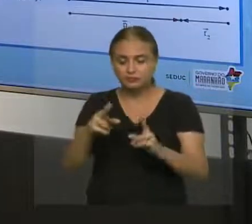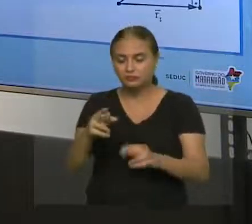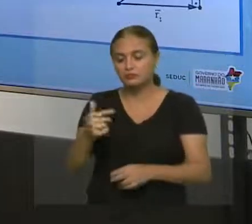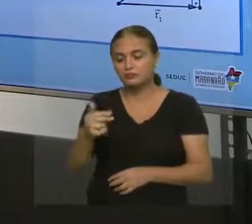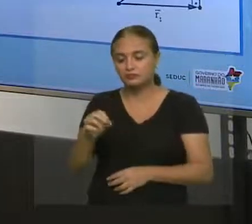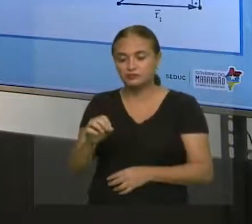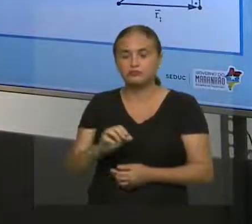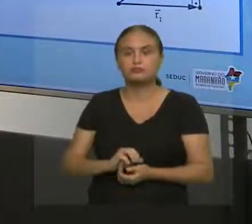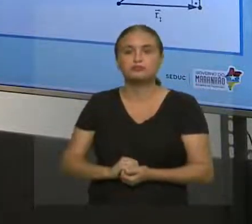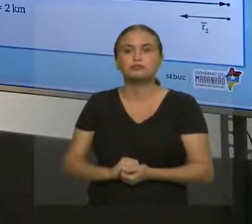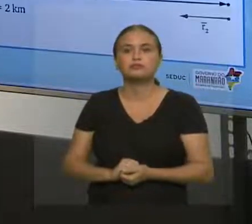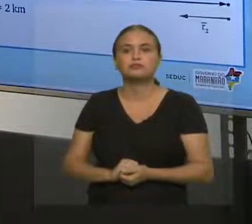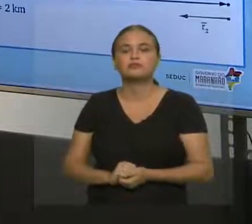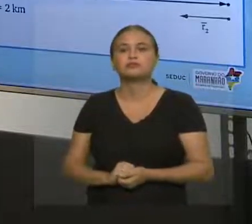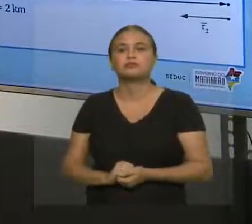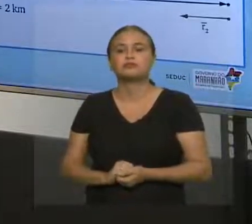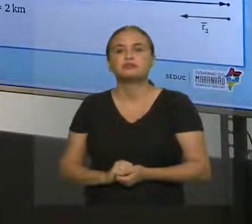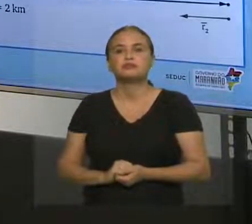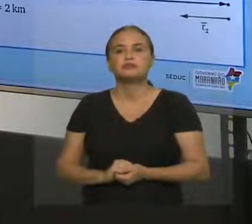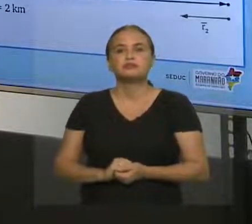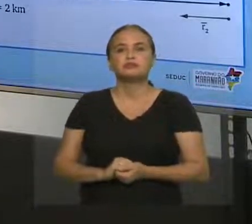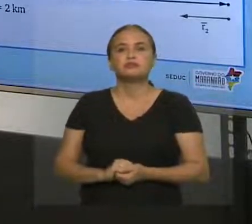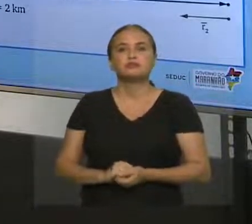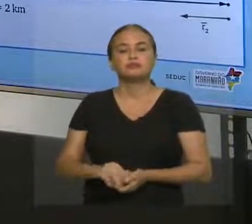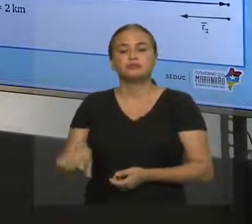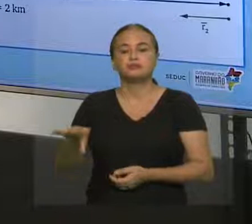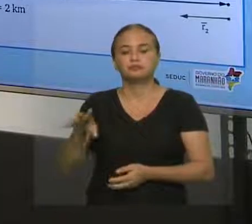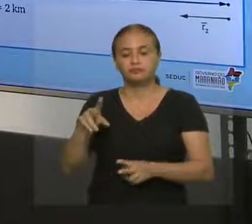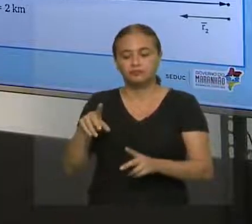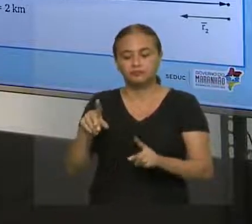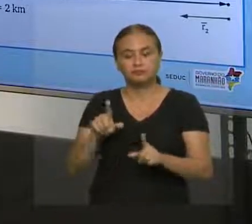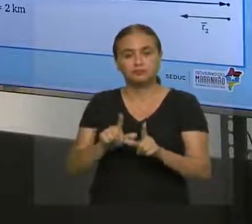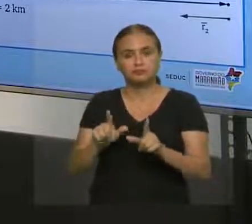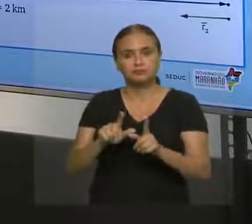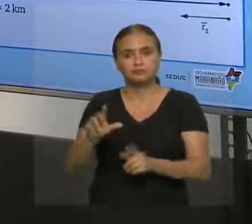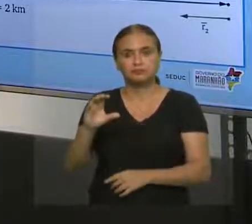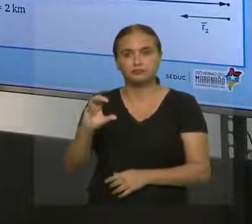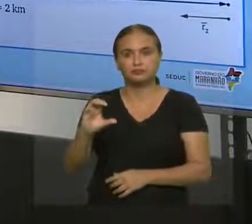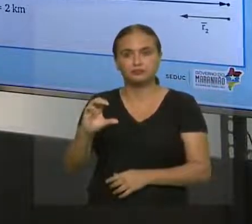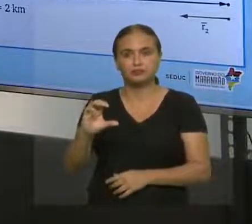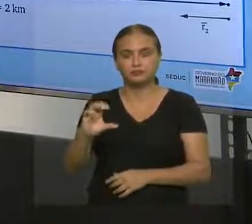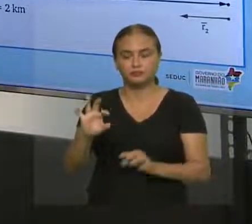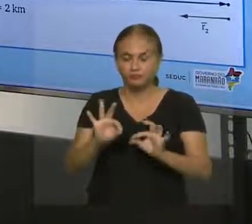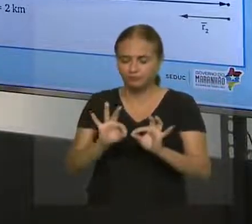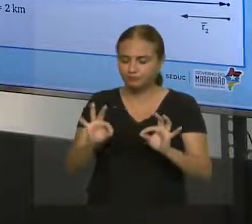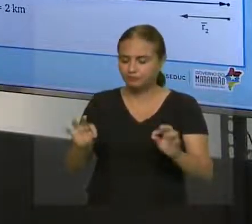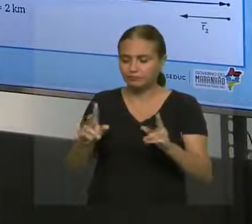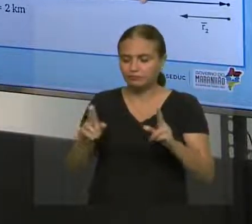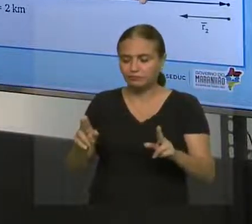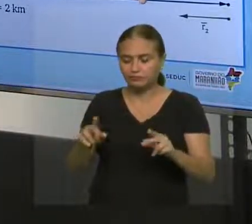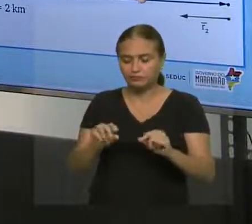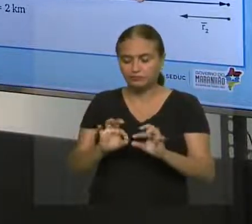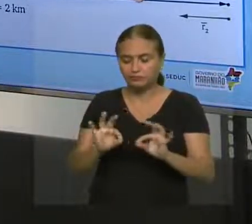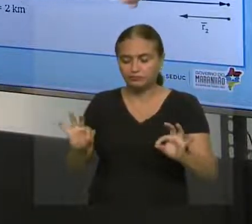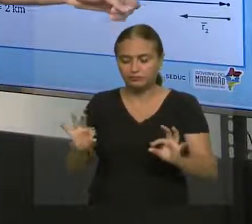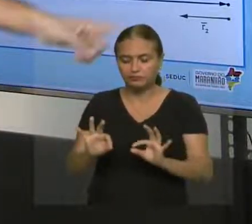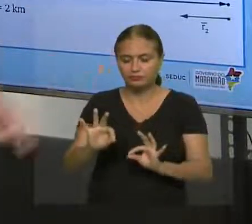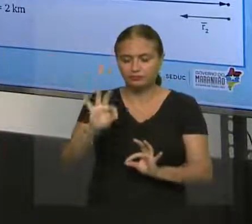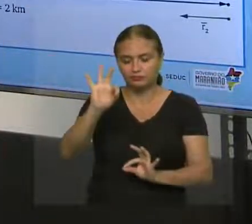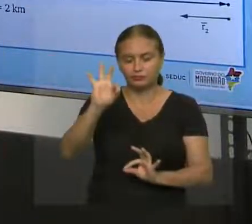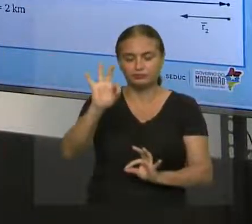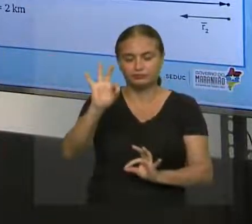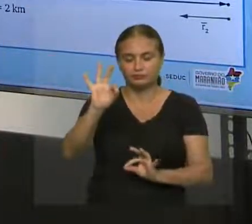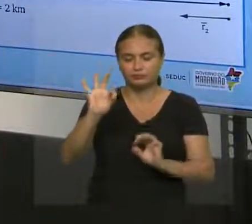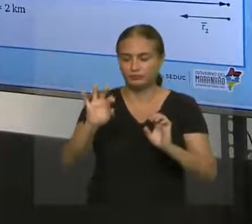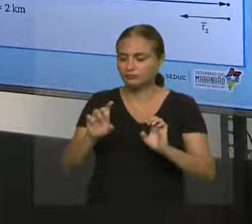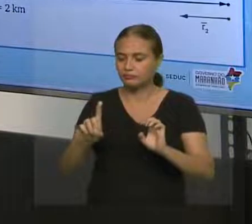beleza? Eu tenho na letra C, olha aí, mesma direção e mesmo sentido. Quem seria